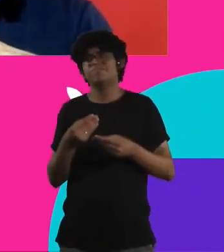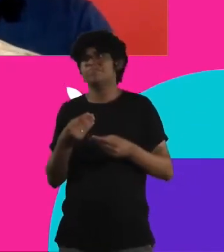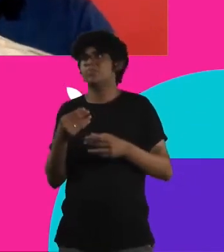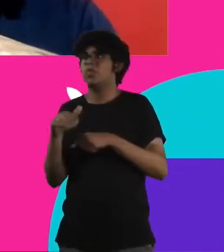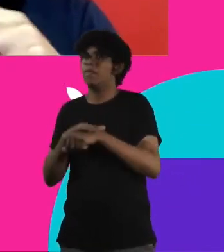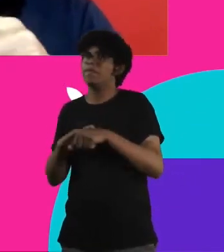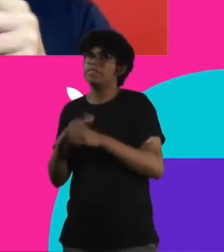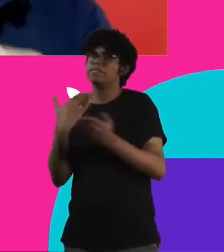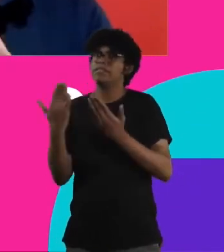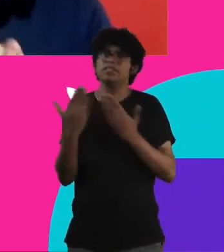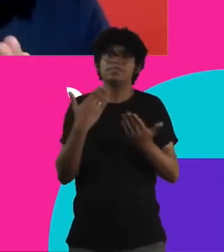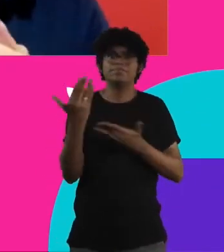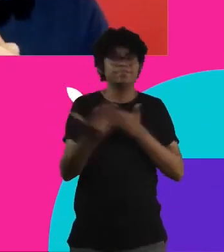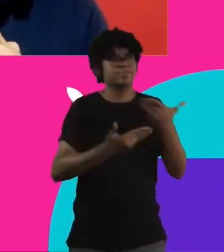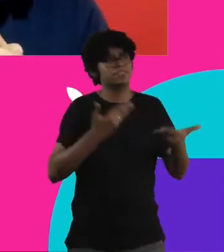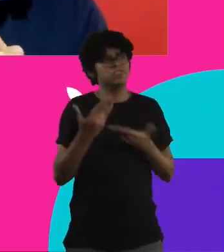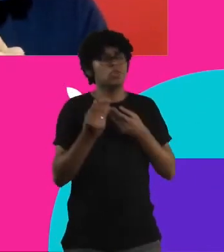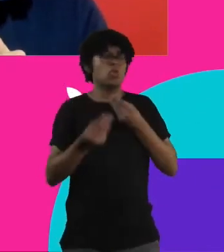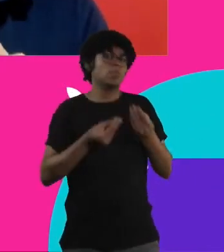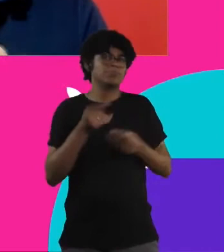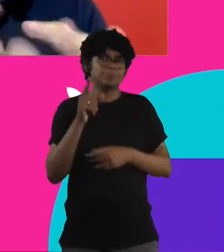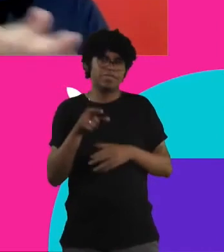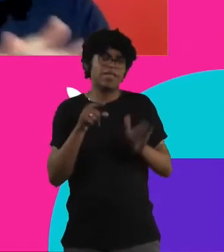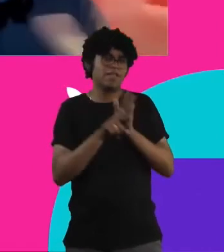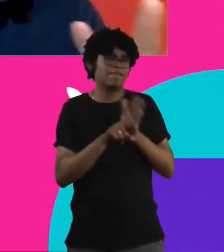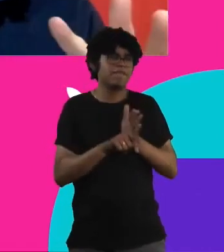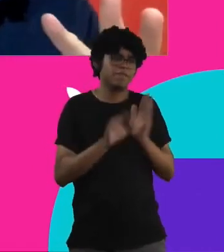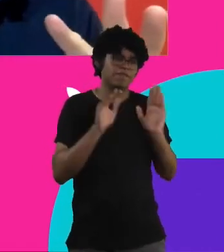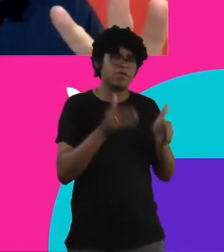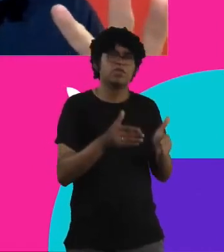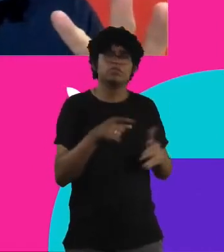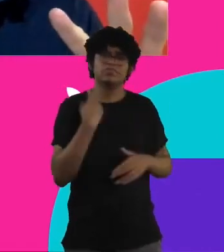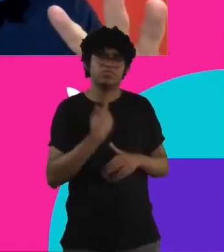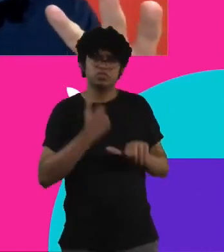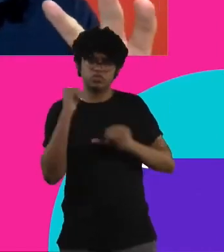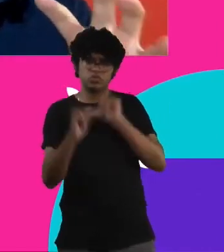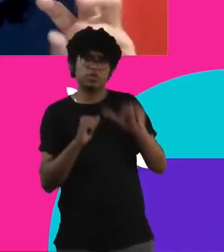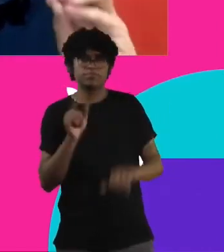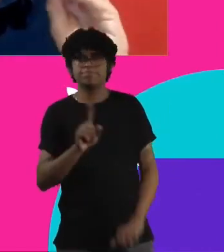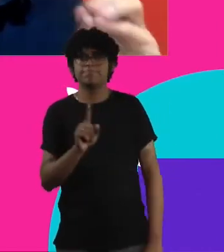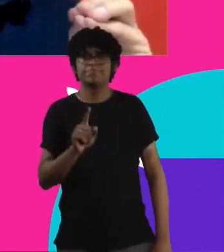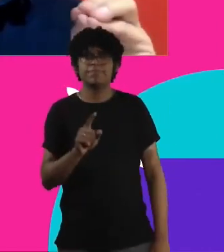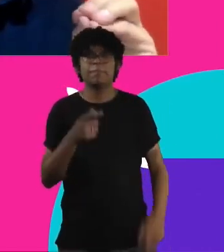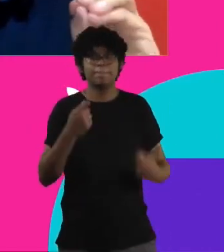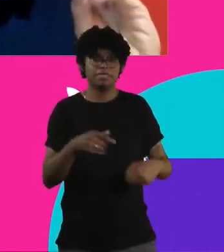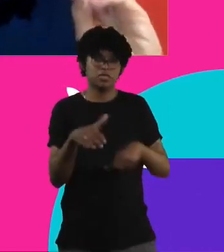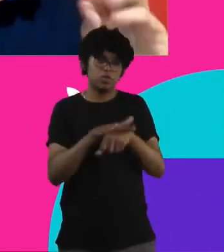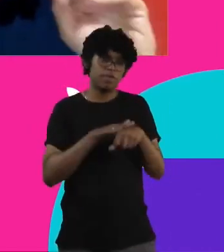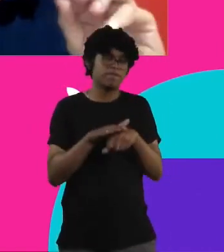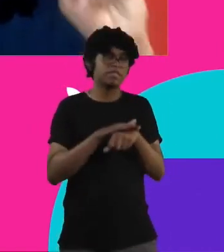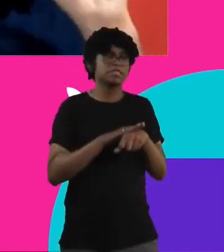tenho que abrir? Essa é a grande investigação nossa, porque a gente não vai fazer nenhuma transformação alimentar se a gente não for conversar